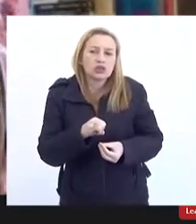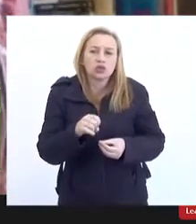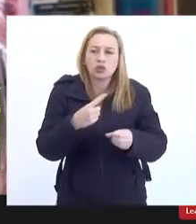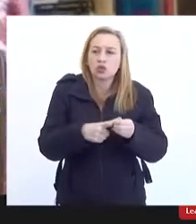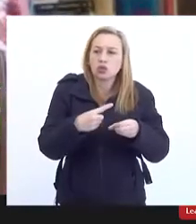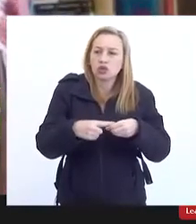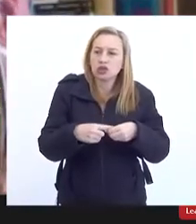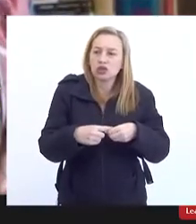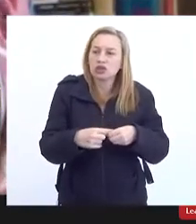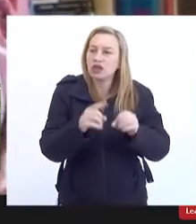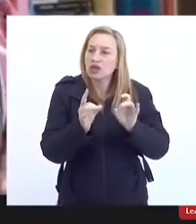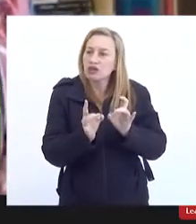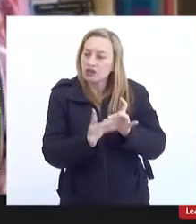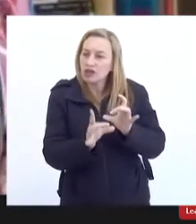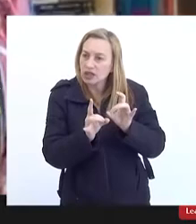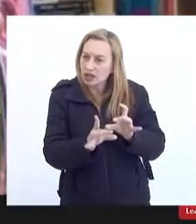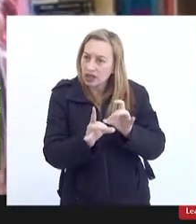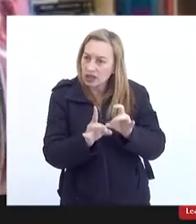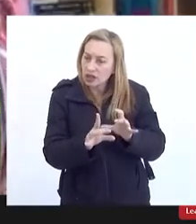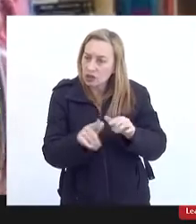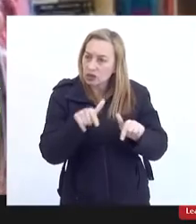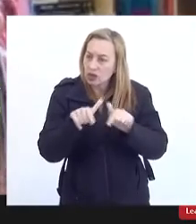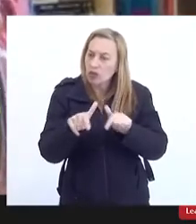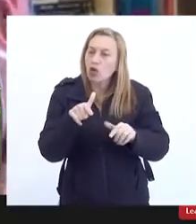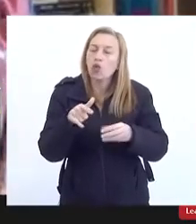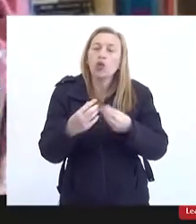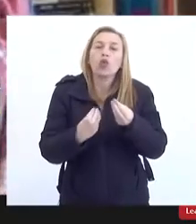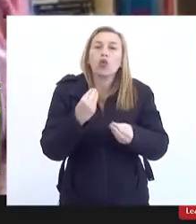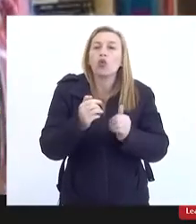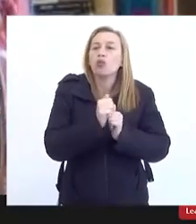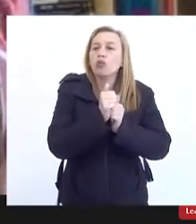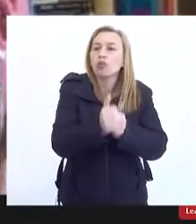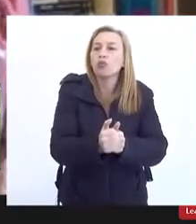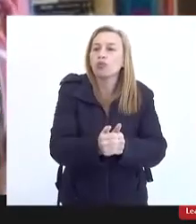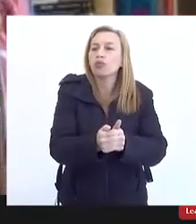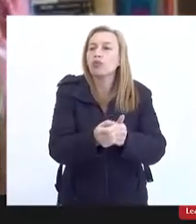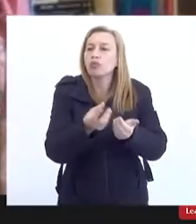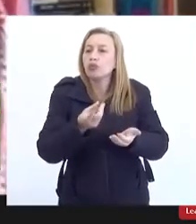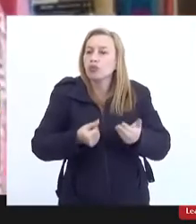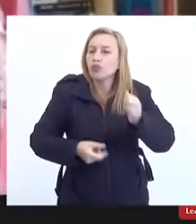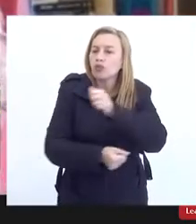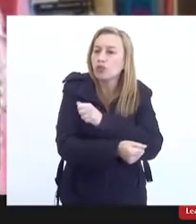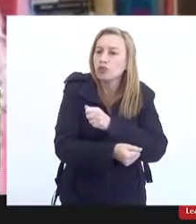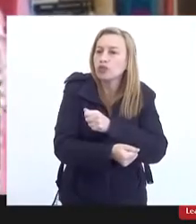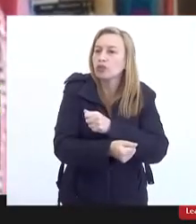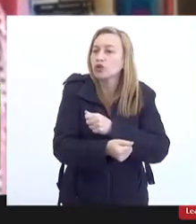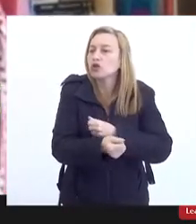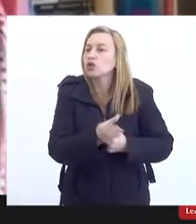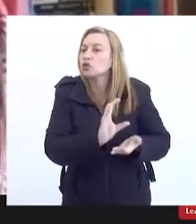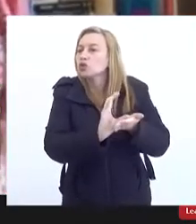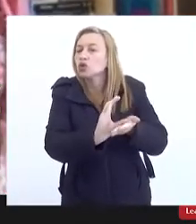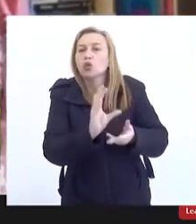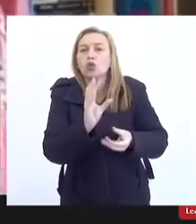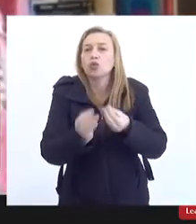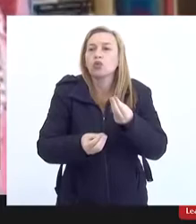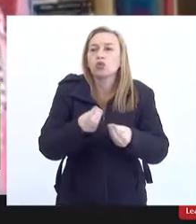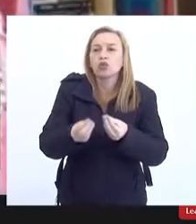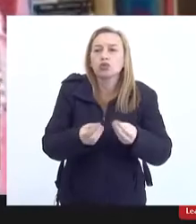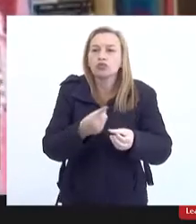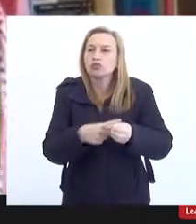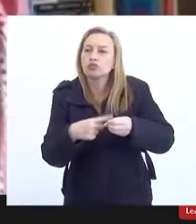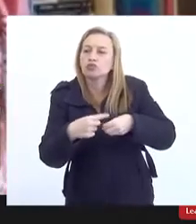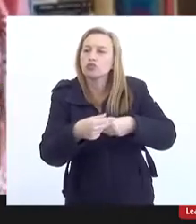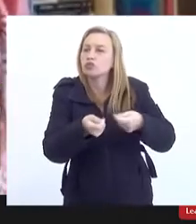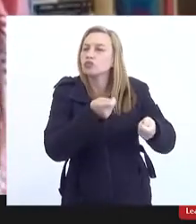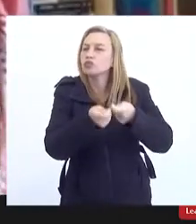por privatizar os serviços, como é que o acompanhamento do investimento desses recursos vai ser feito? De que maneira o município vai